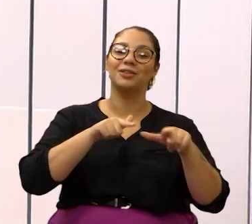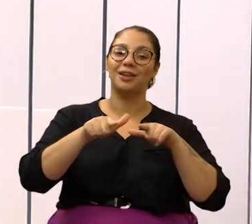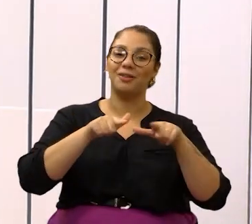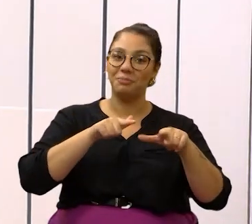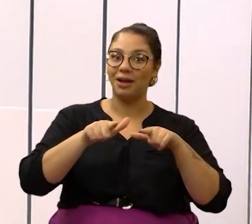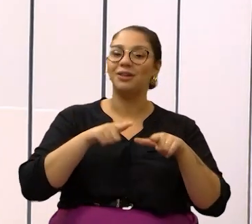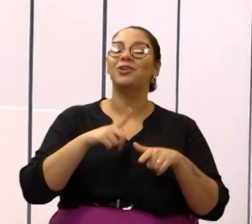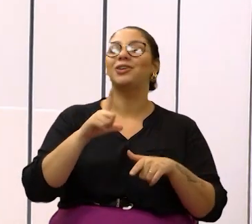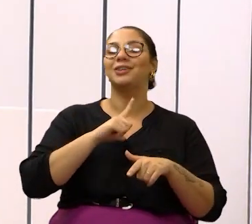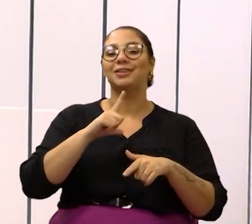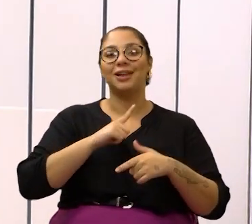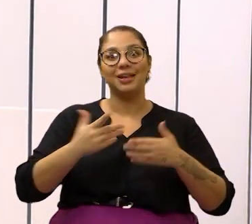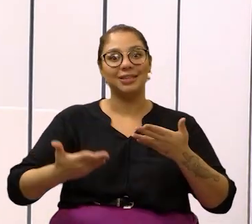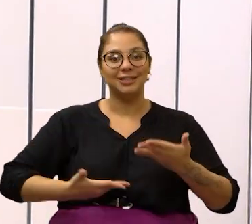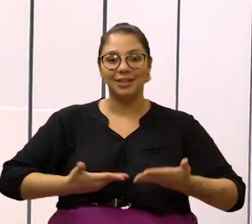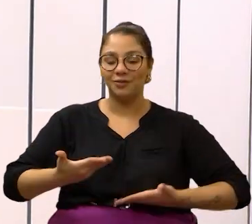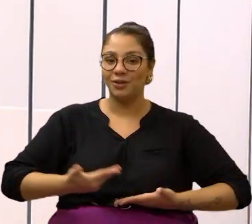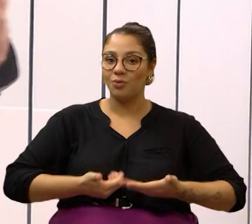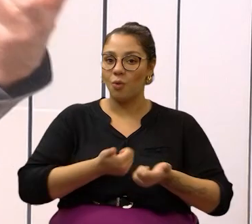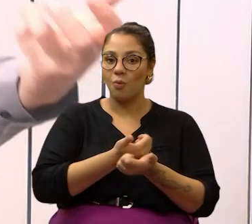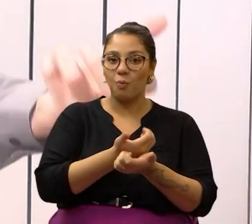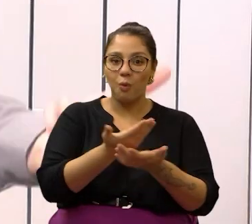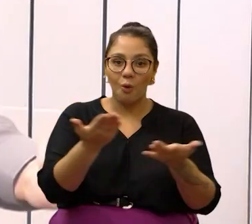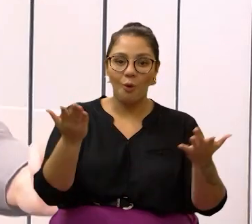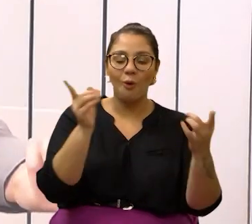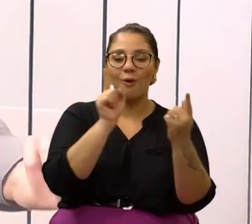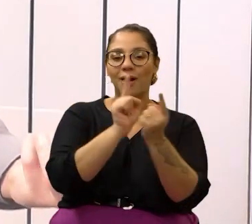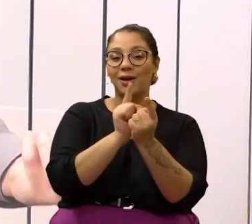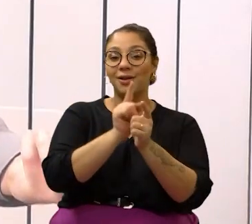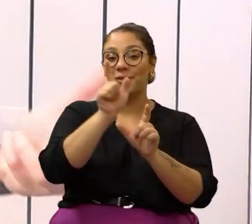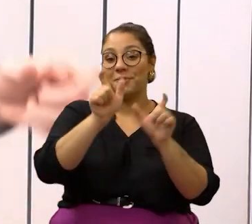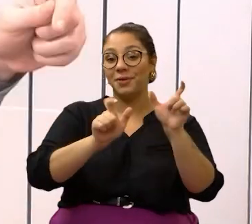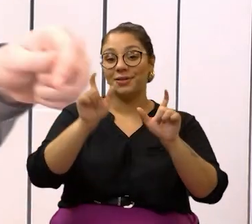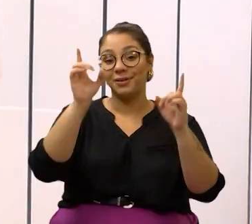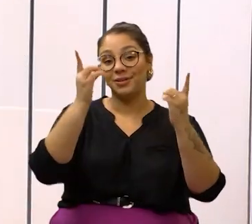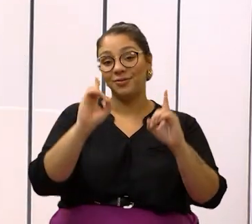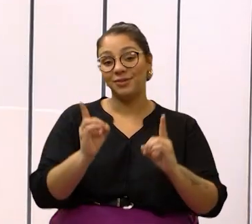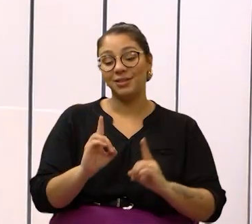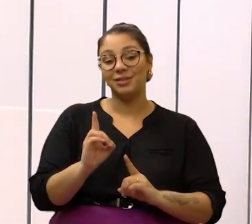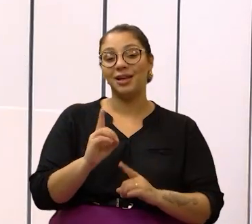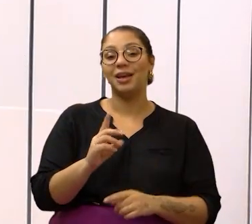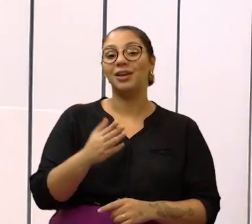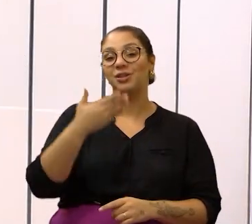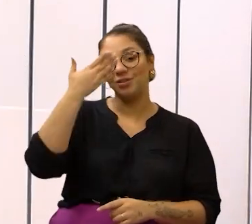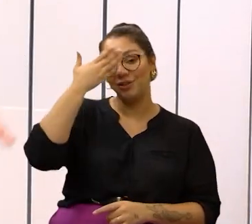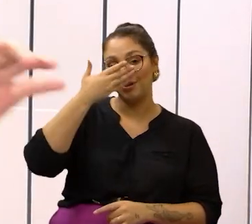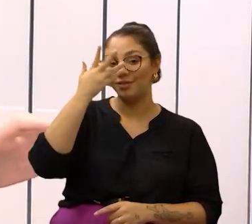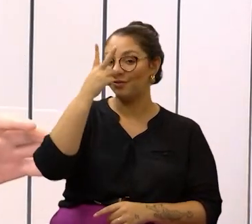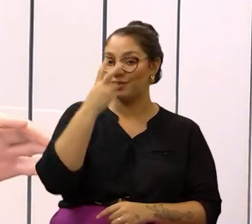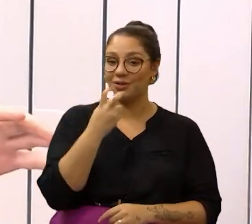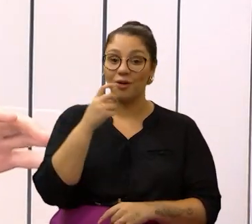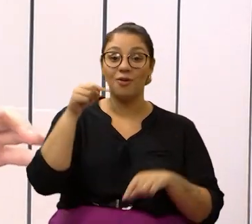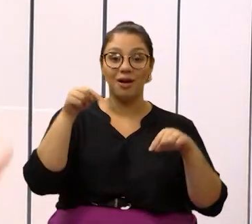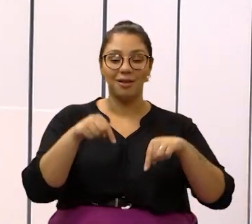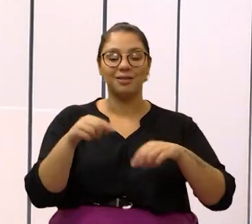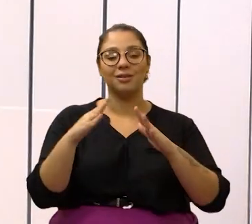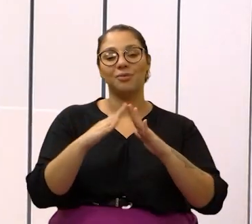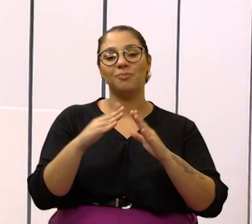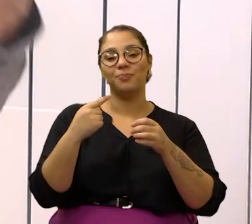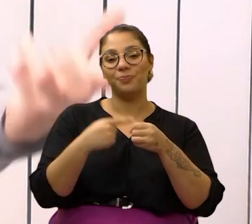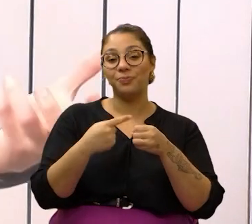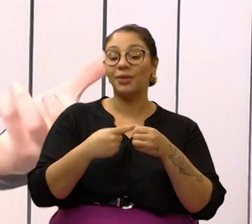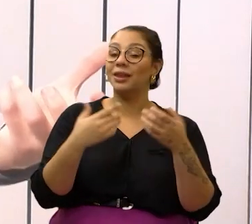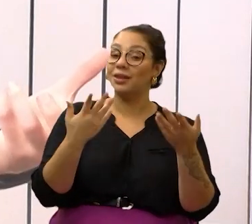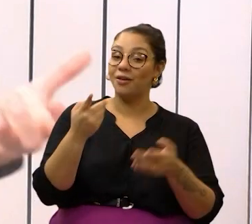presta um grande serviço de atendimento às pessoas com deficiência visual aqui no município. Então conheça agora